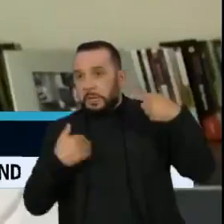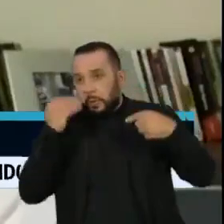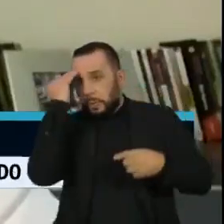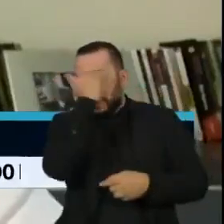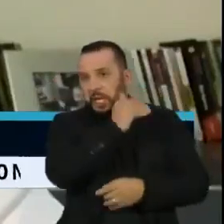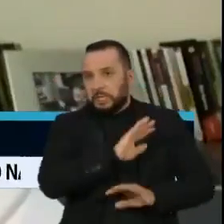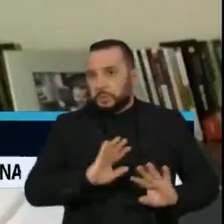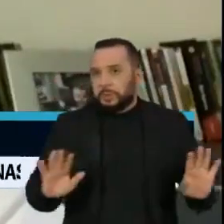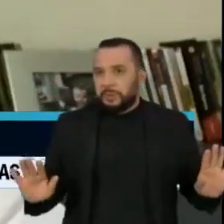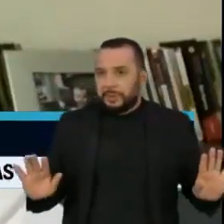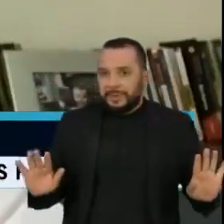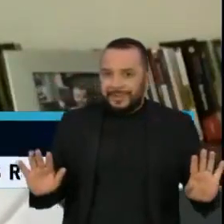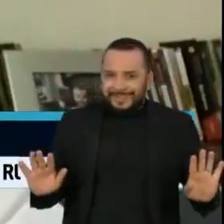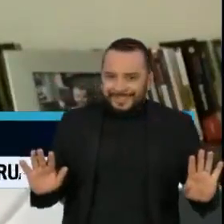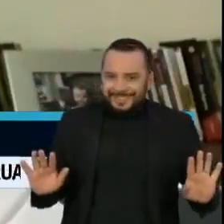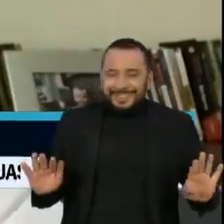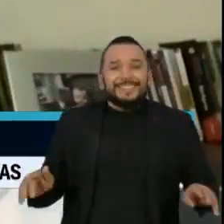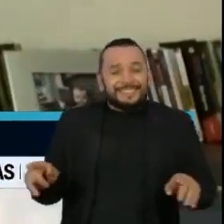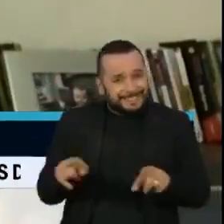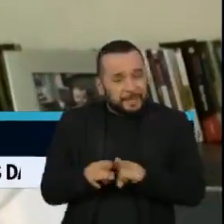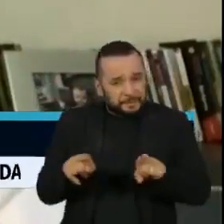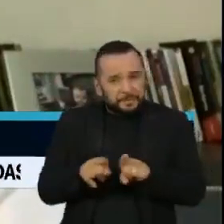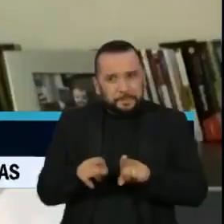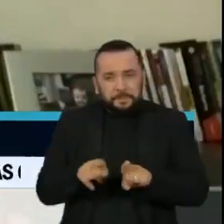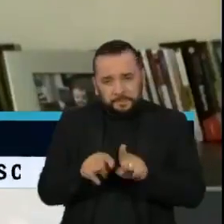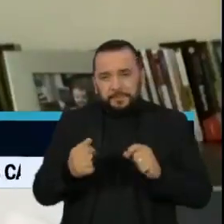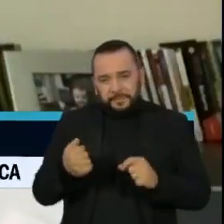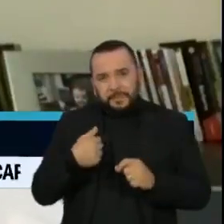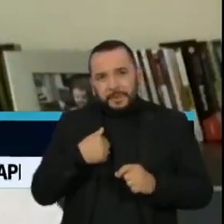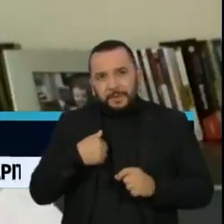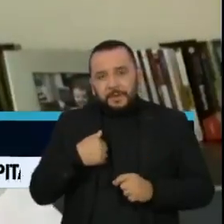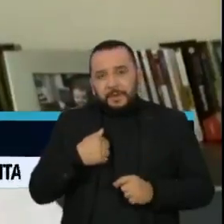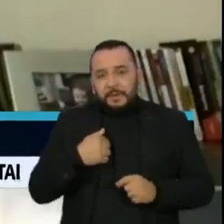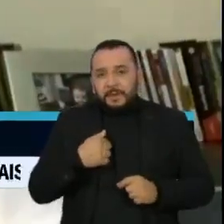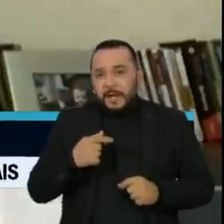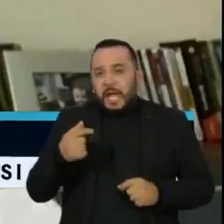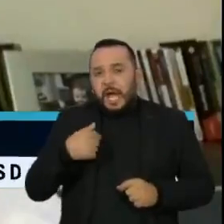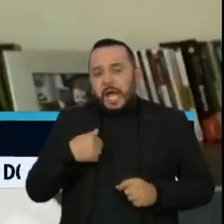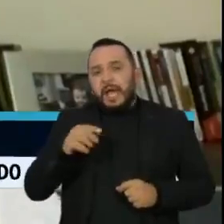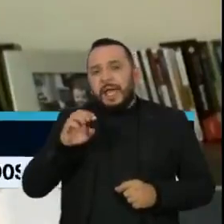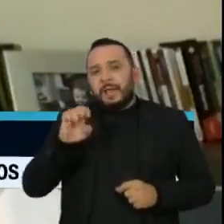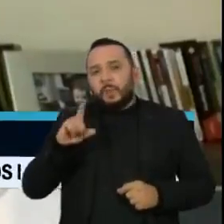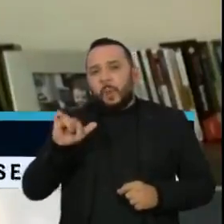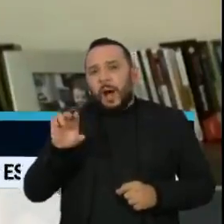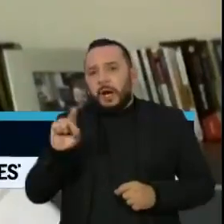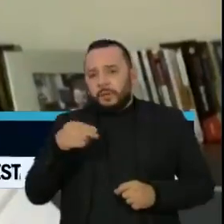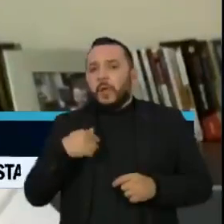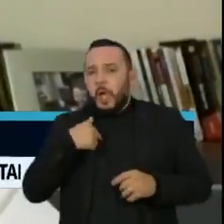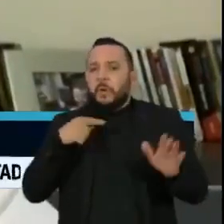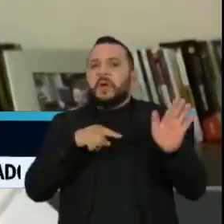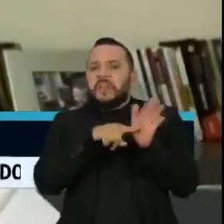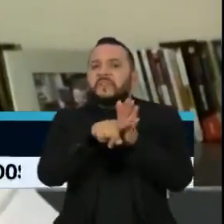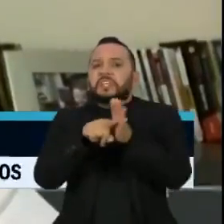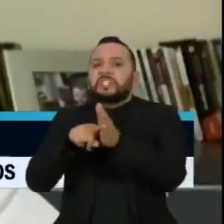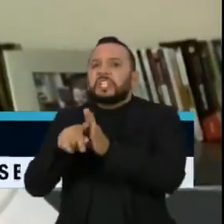proteger o presidente dizendo que ele investigou. Ele já era no sábado, ele já estava demitido.